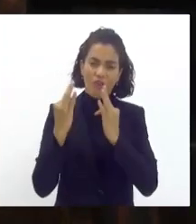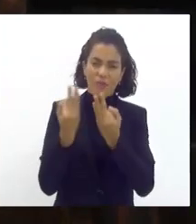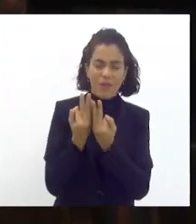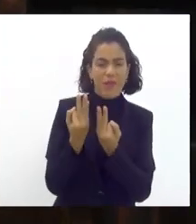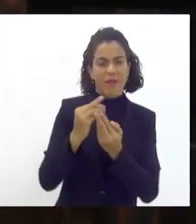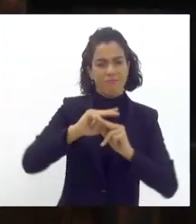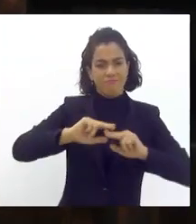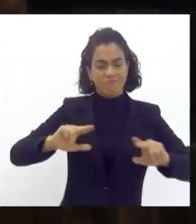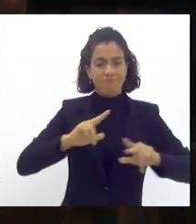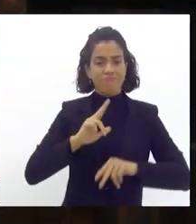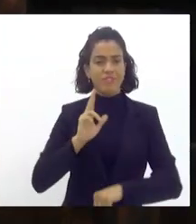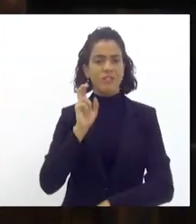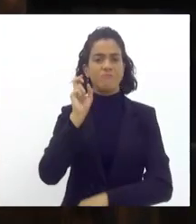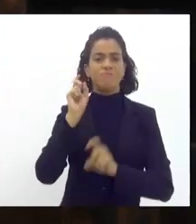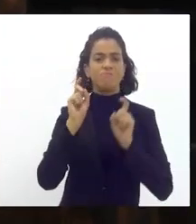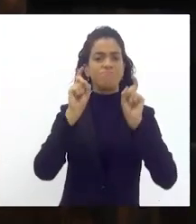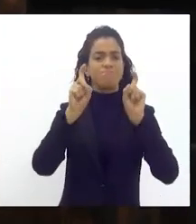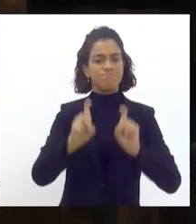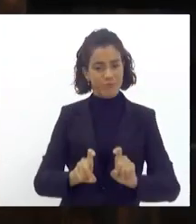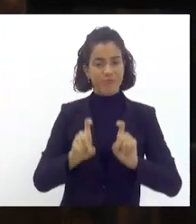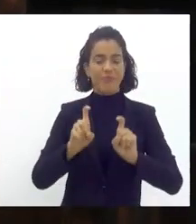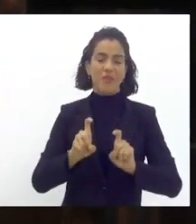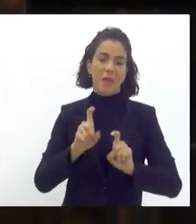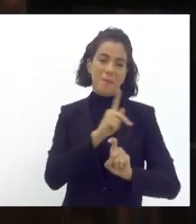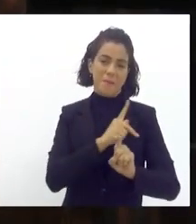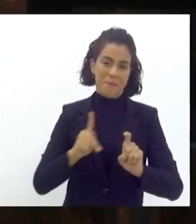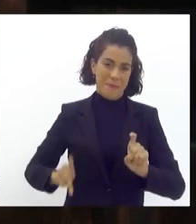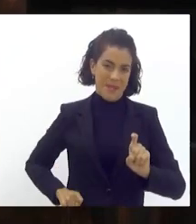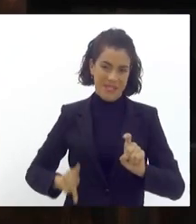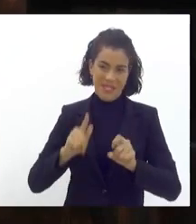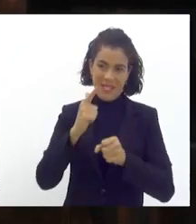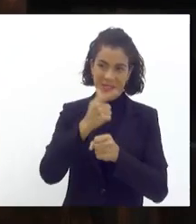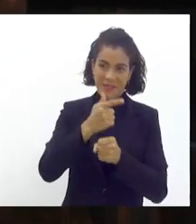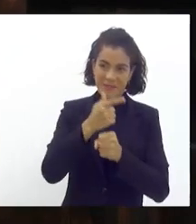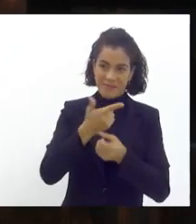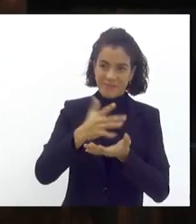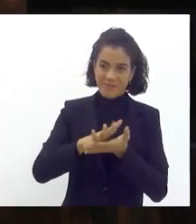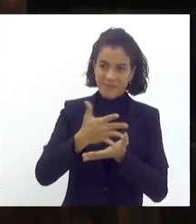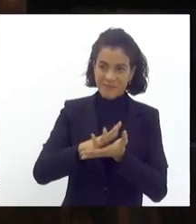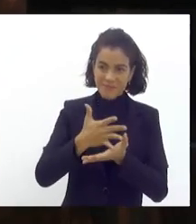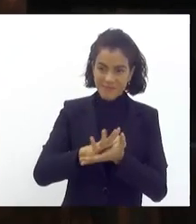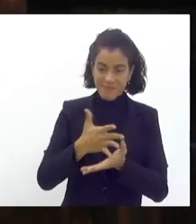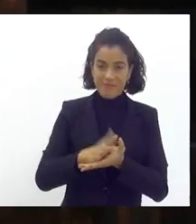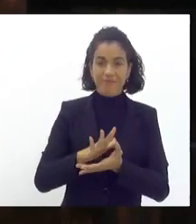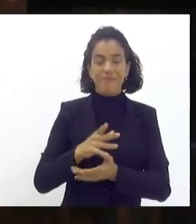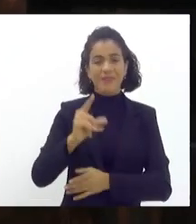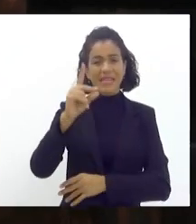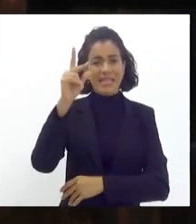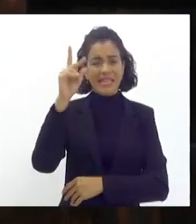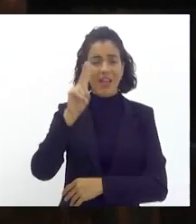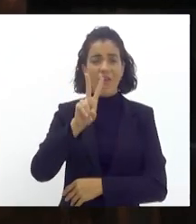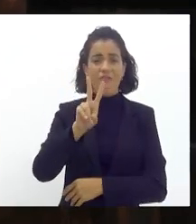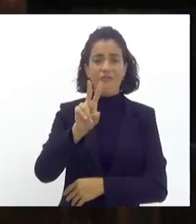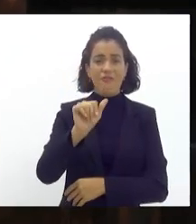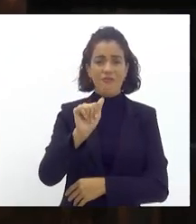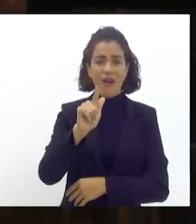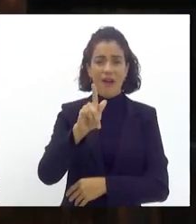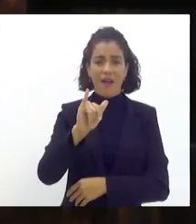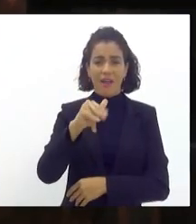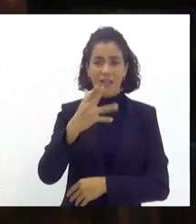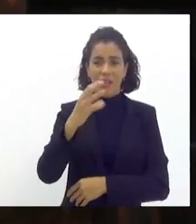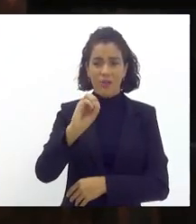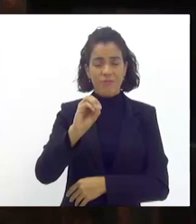e assumir a presidência daquela escola de samba Bagueira época vereador da cidade de Niterói grande incentivador e